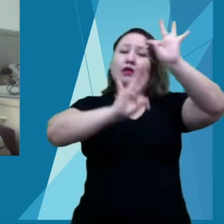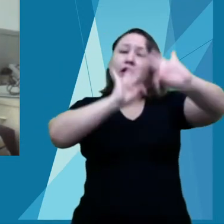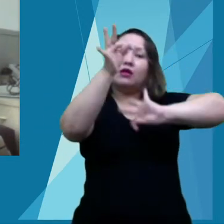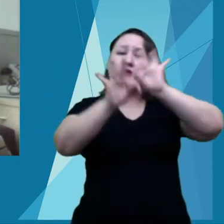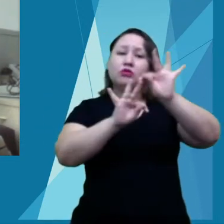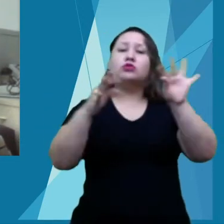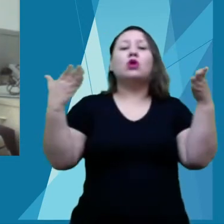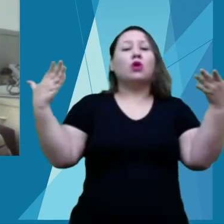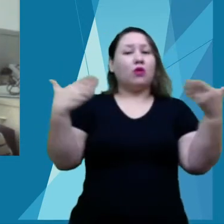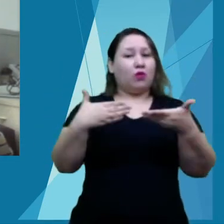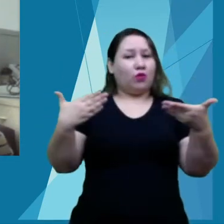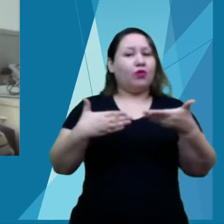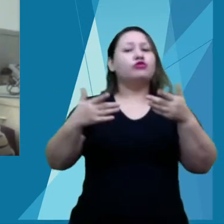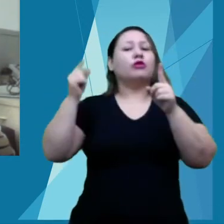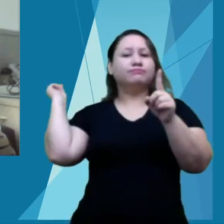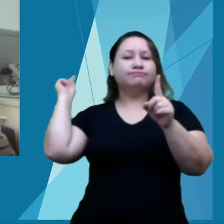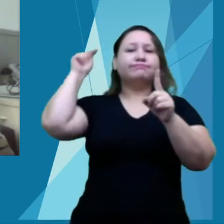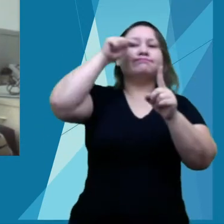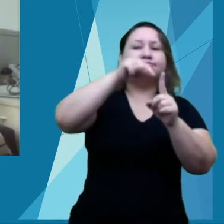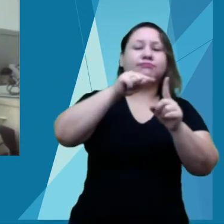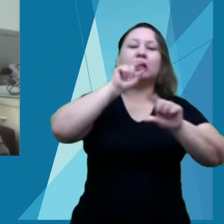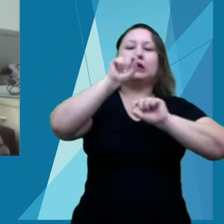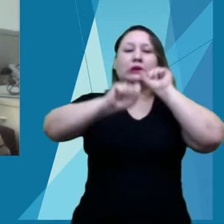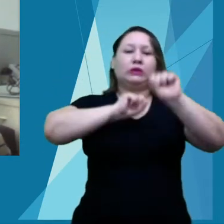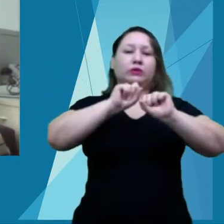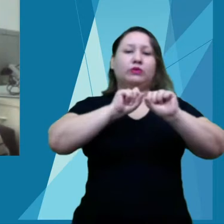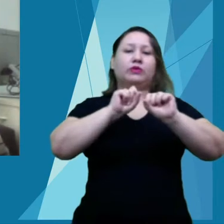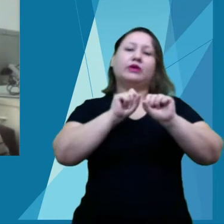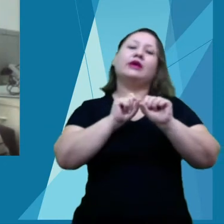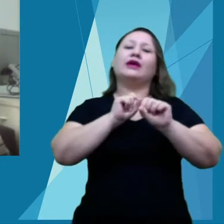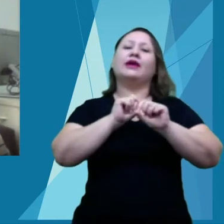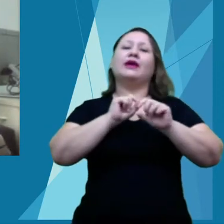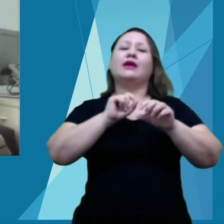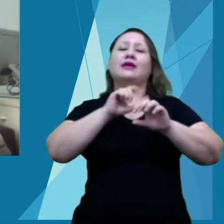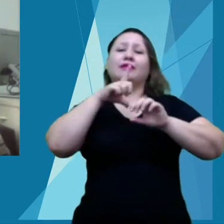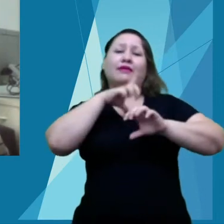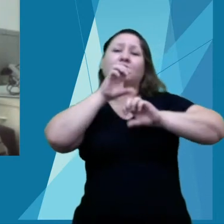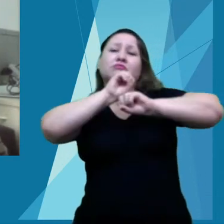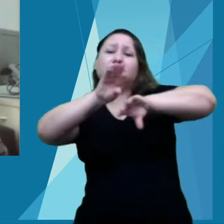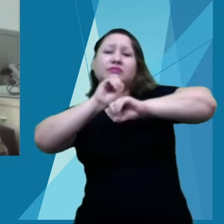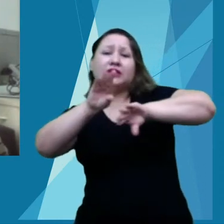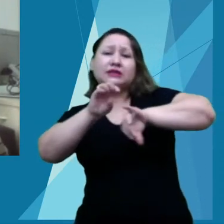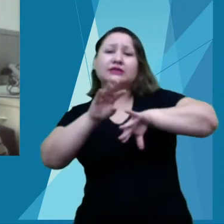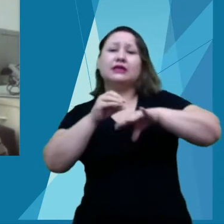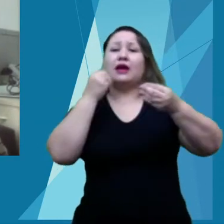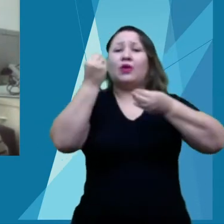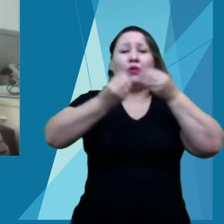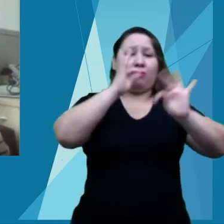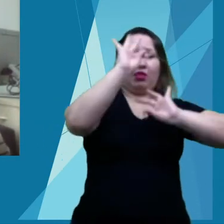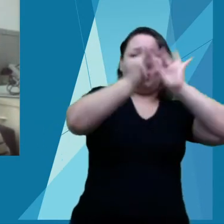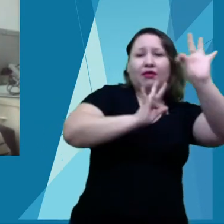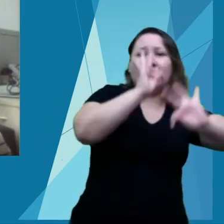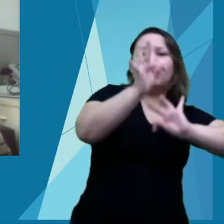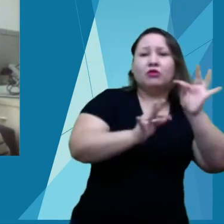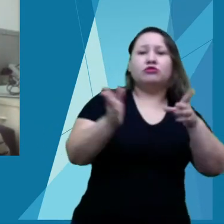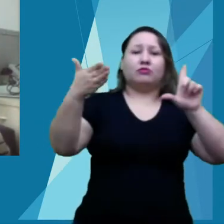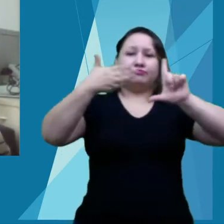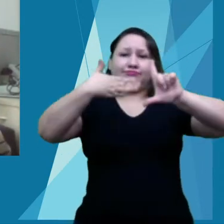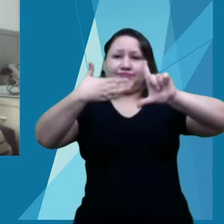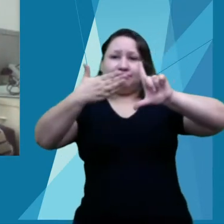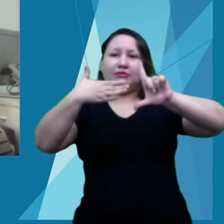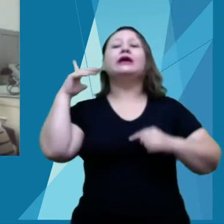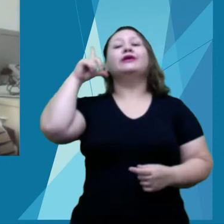é um grande desafio, porque nós temos um país que tem um alto índice de exclusão digital e temos